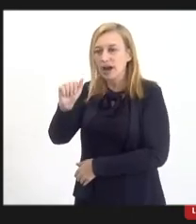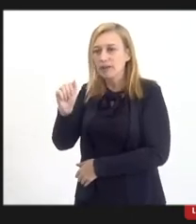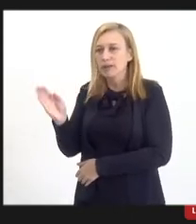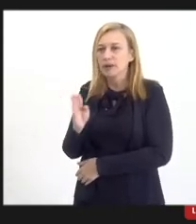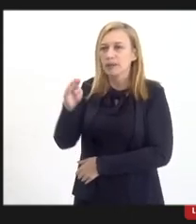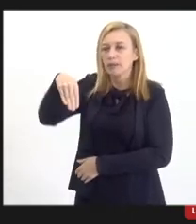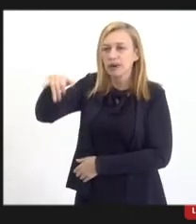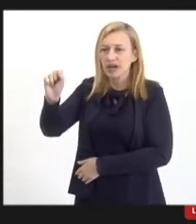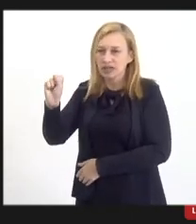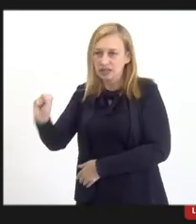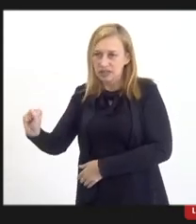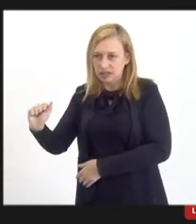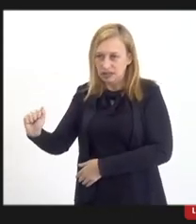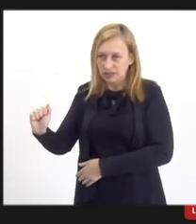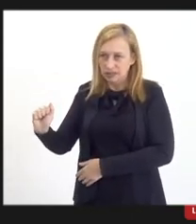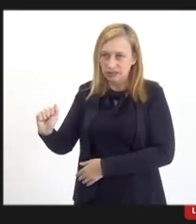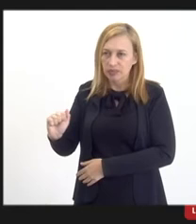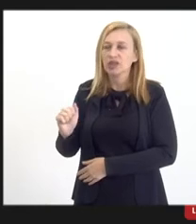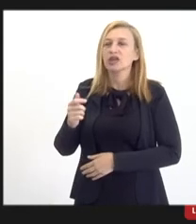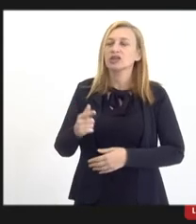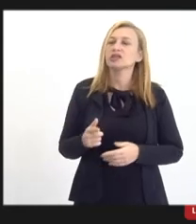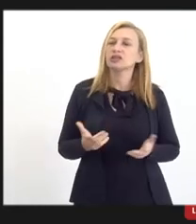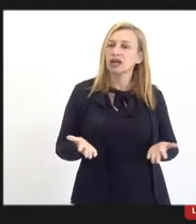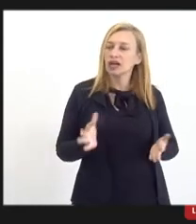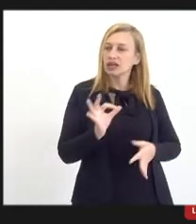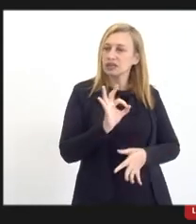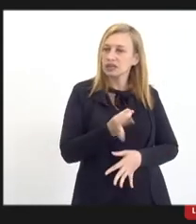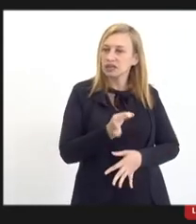a VLI está justamente